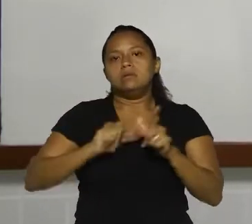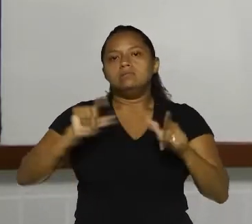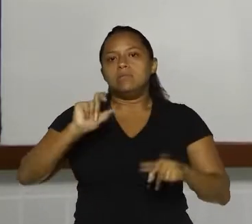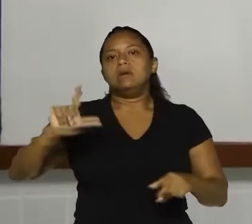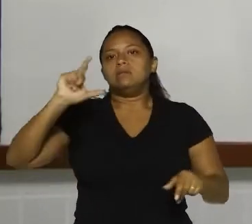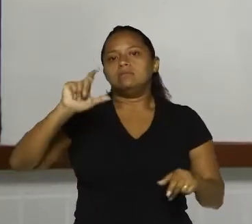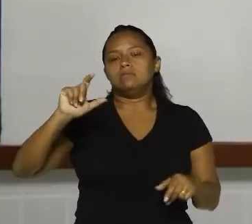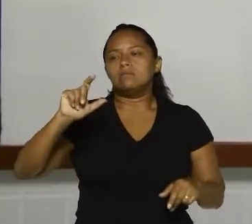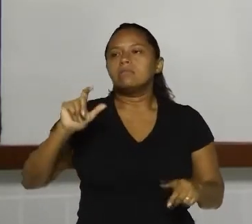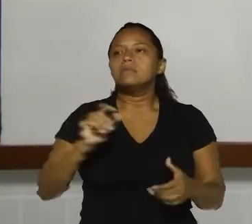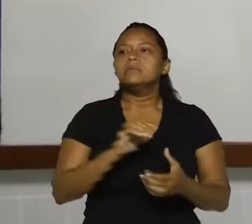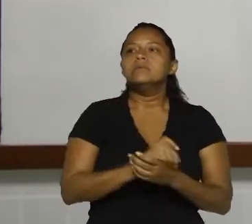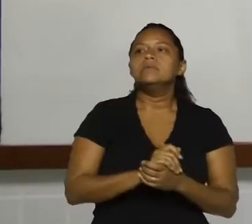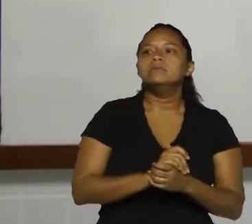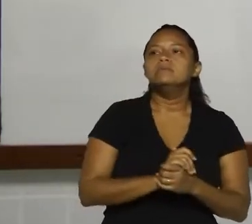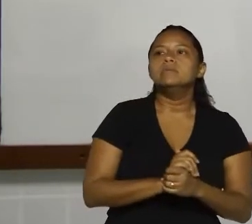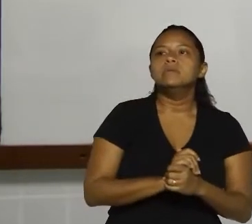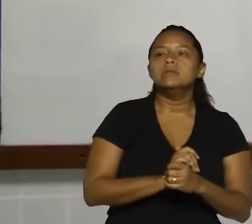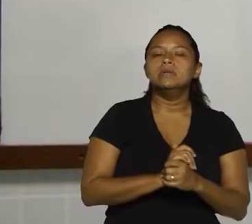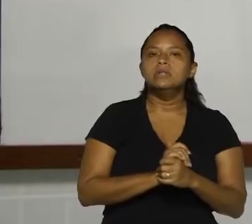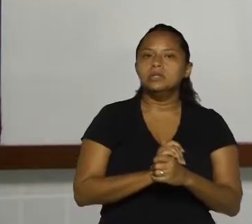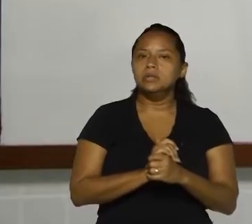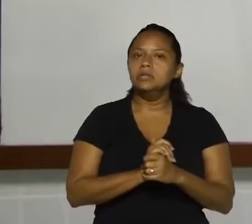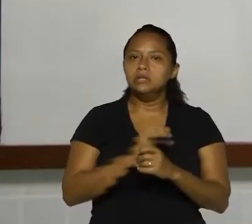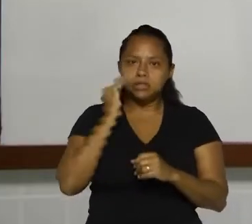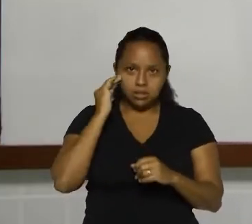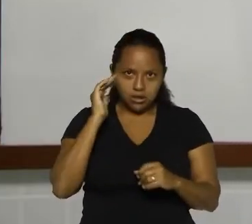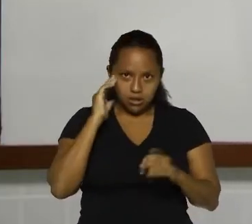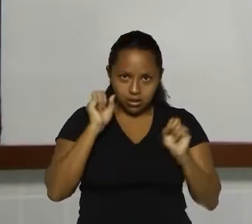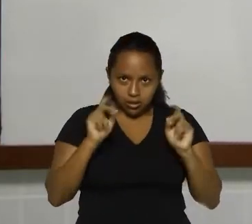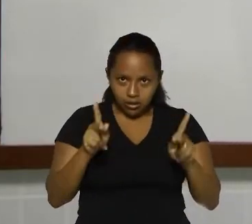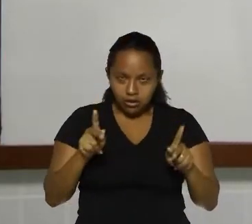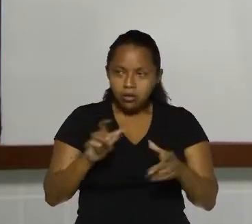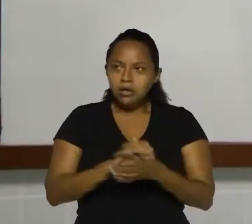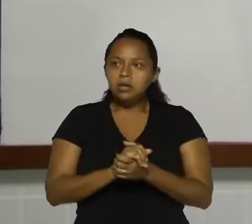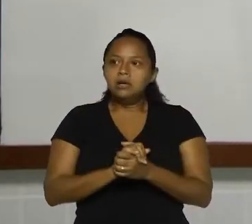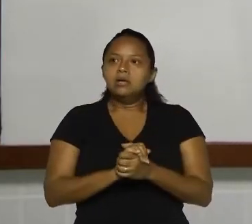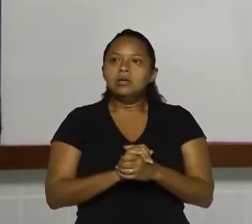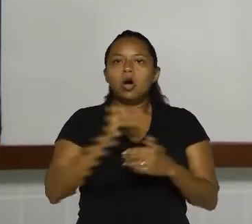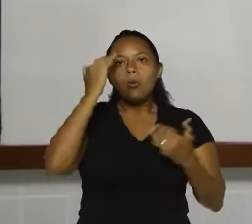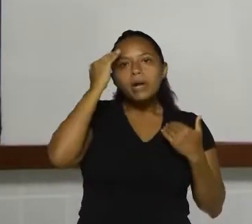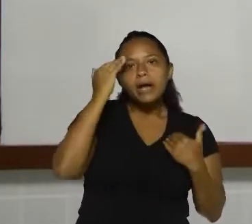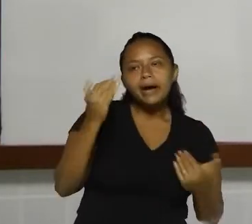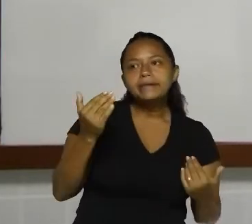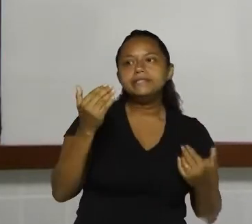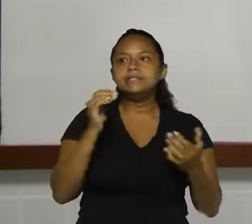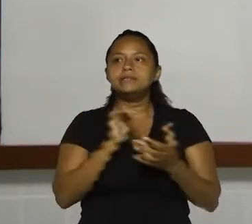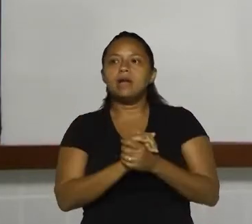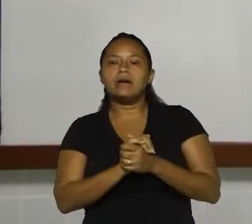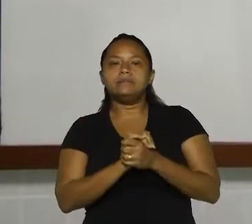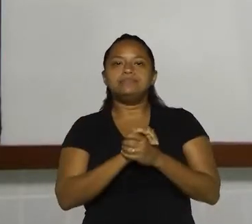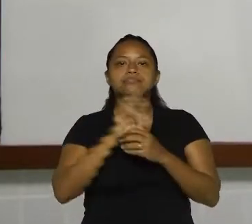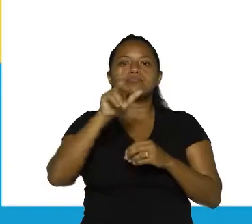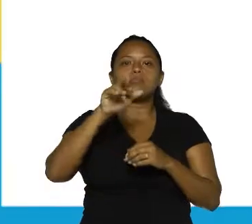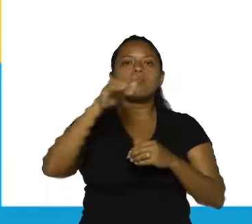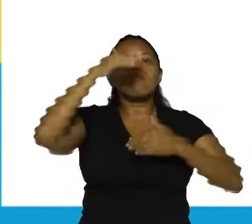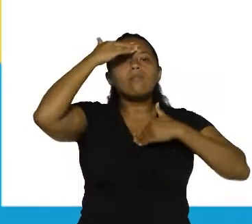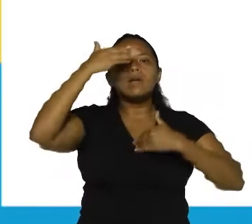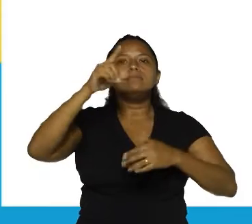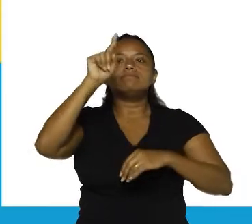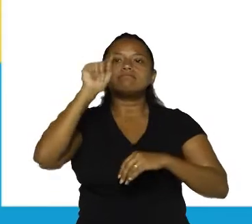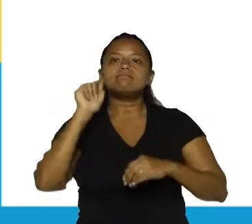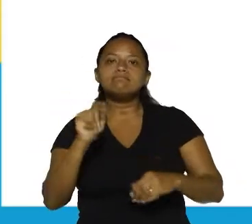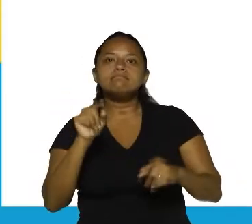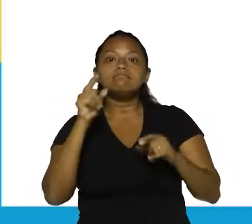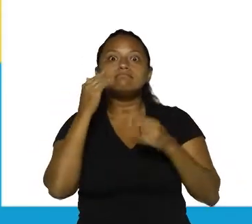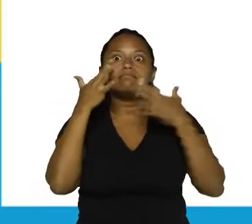início de uma frase, depois dessas pontuações aqui, ok? Então, obrigada, né, que seria a interjeição de agradecimento e